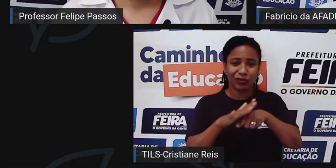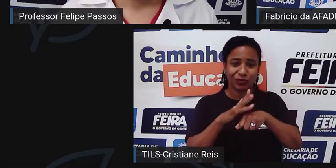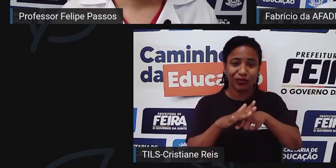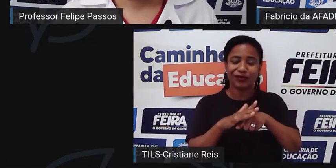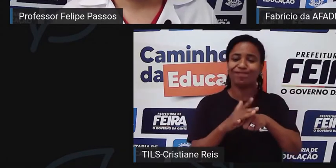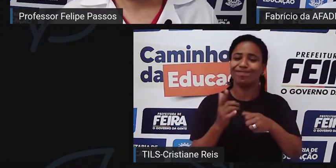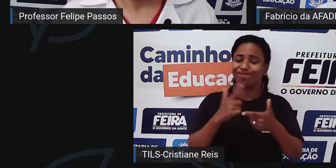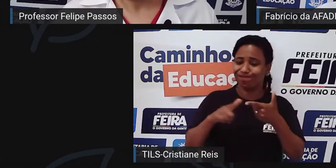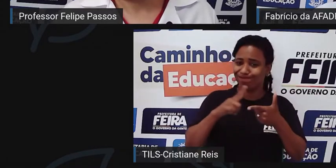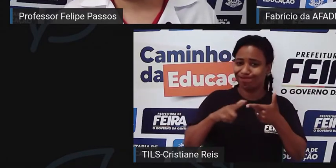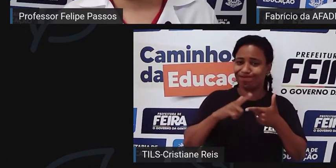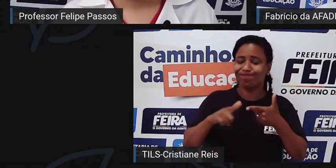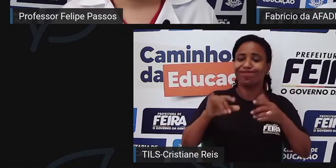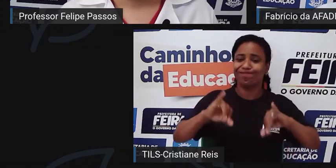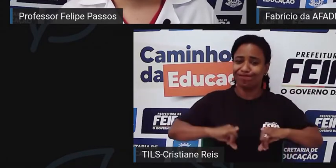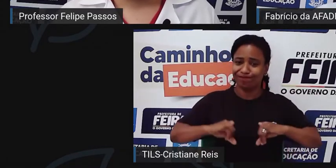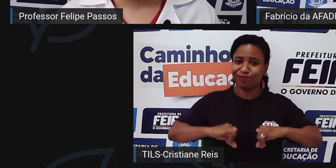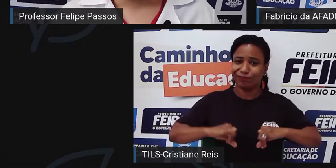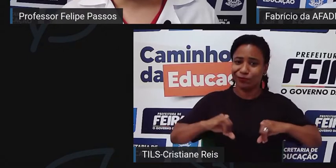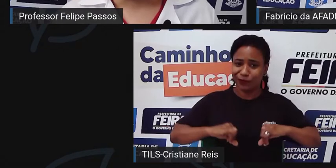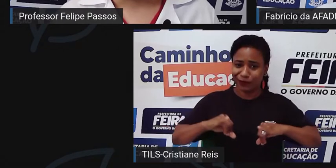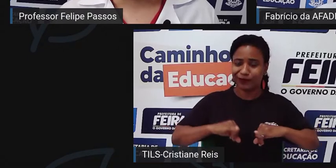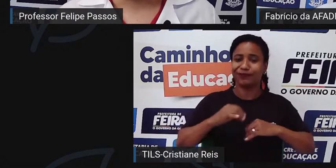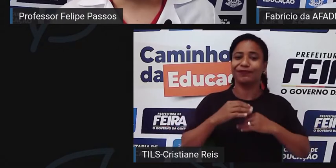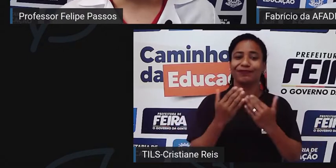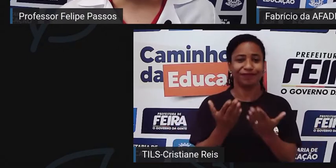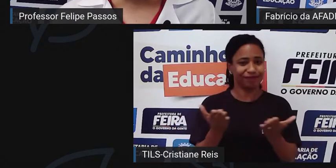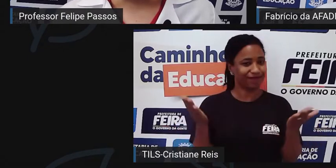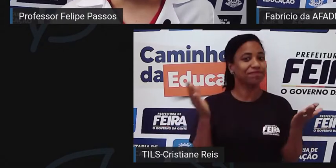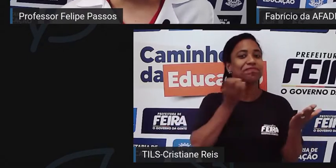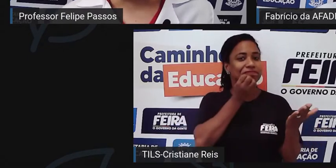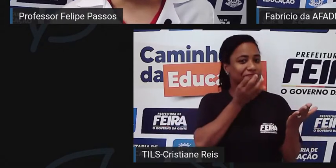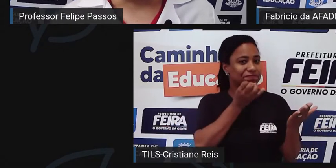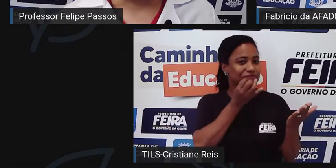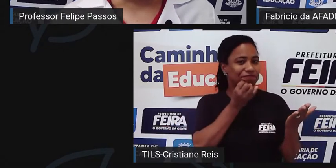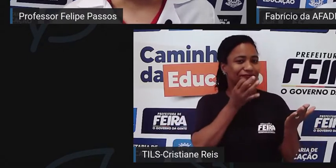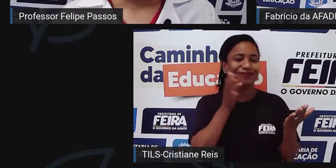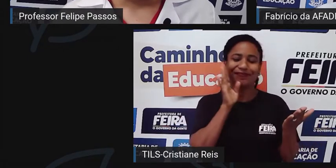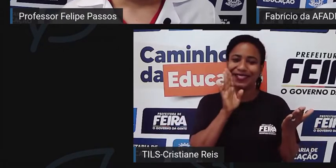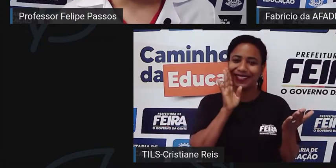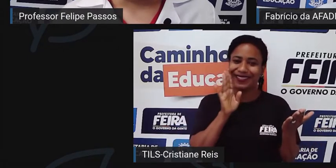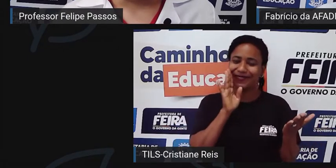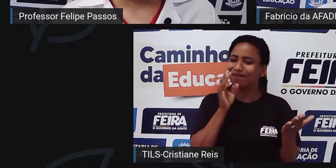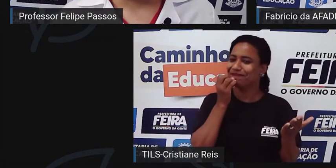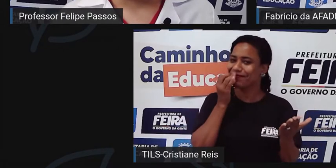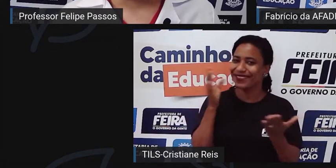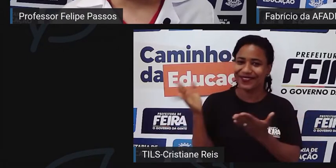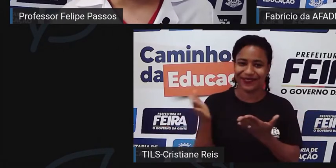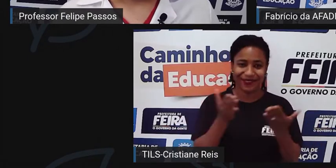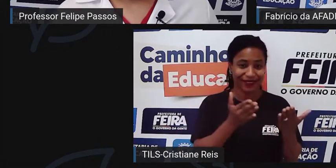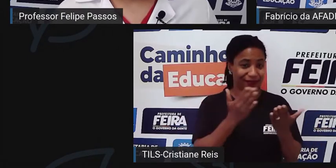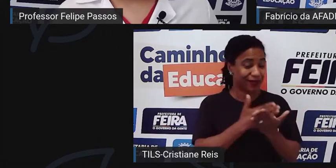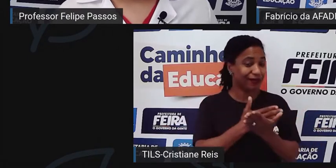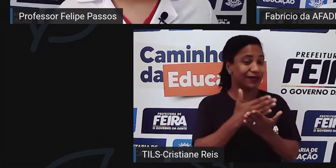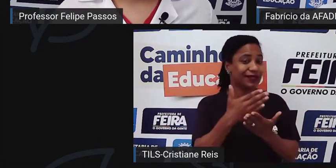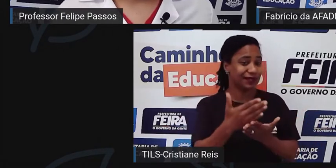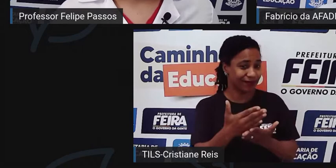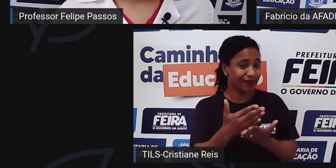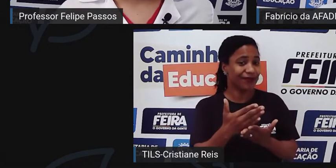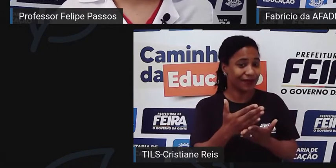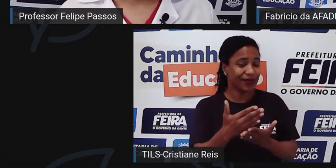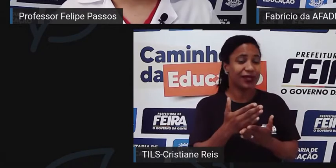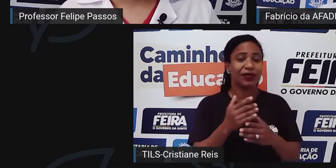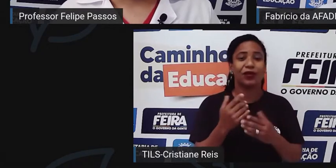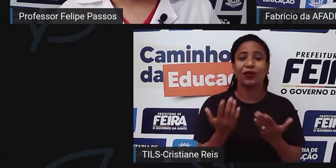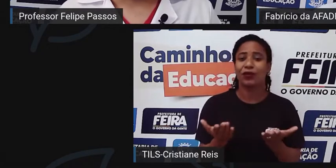a doença falciforme. Beleza, Fabrício. Muito bem-vindo novamente. Então, bora começar definindo direitinho